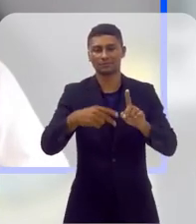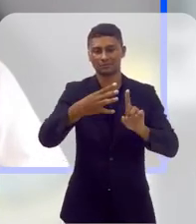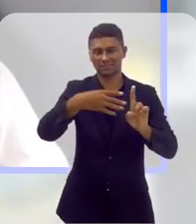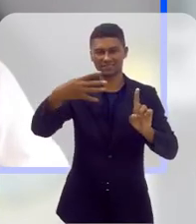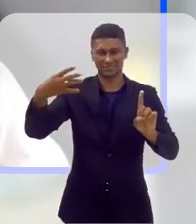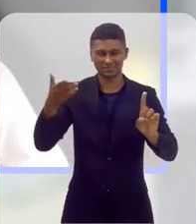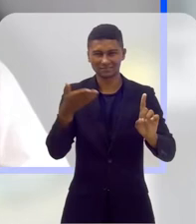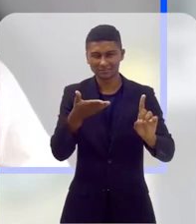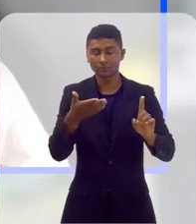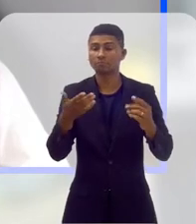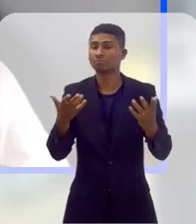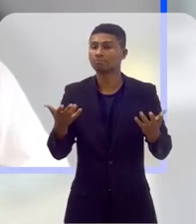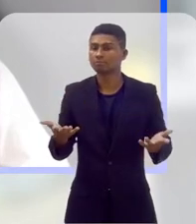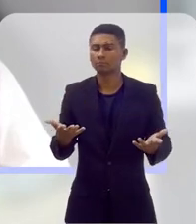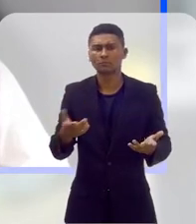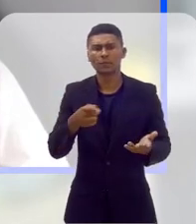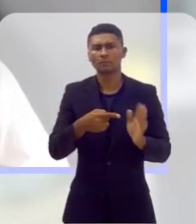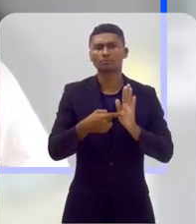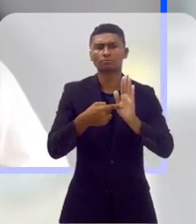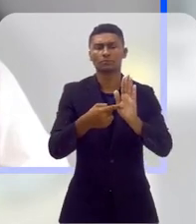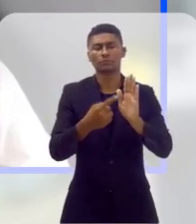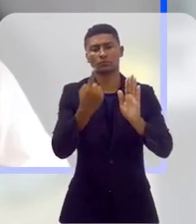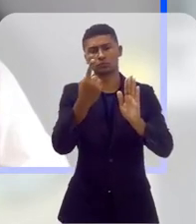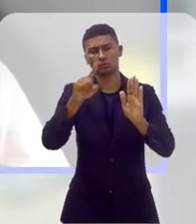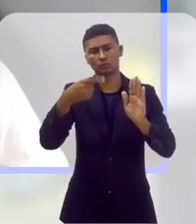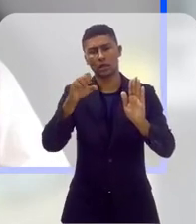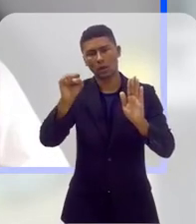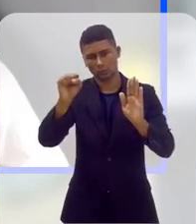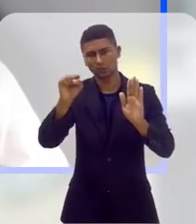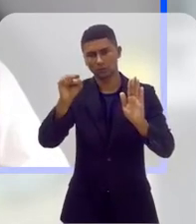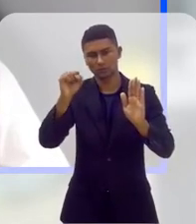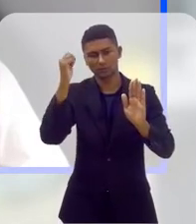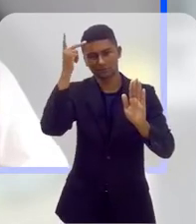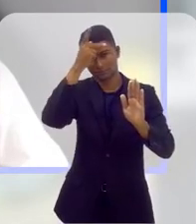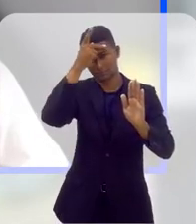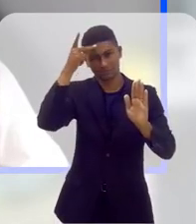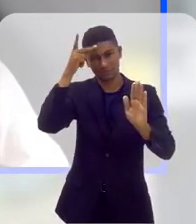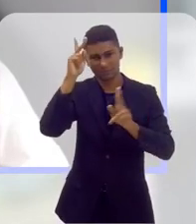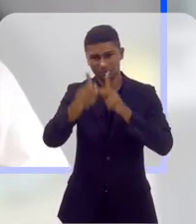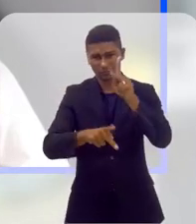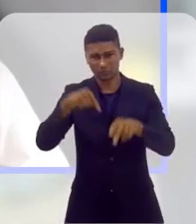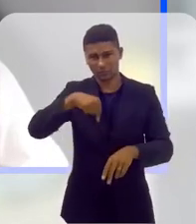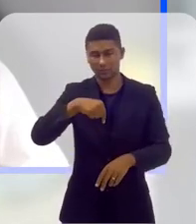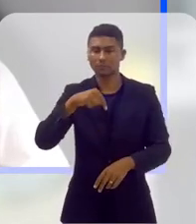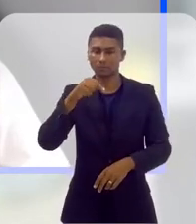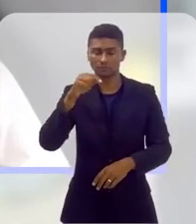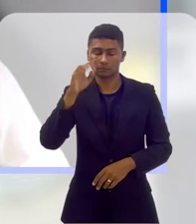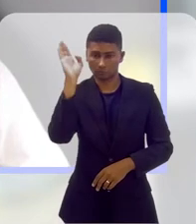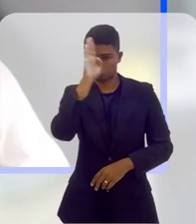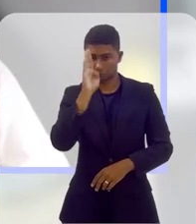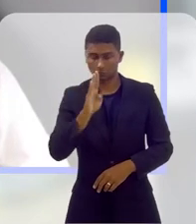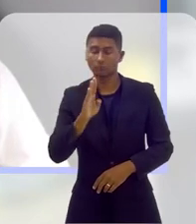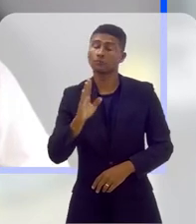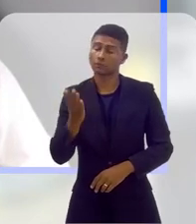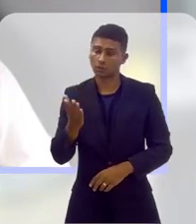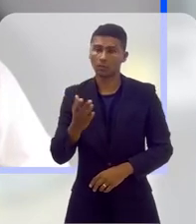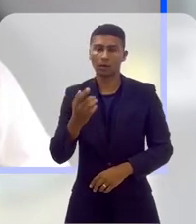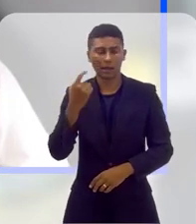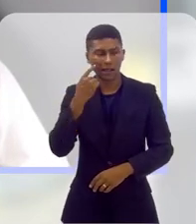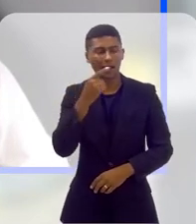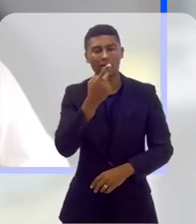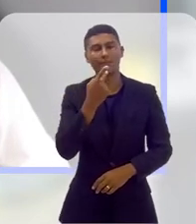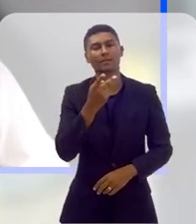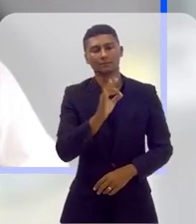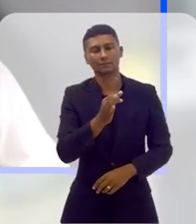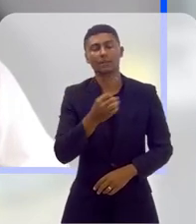LGBTQIA+, ela apontou que 1,8% da população brasileira se identifica como gay, lésbica ou bissexual.